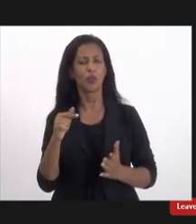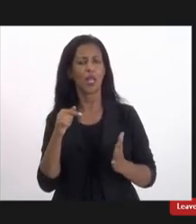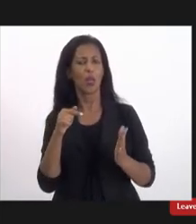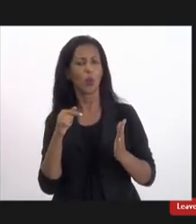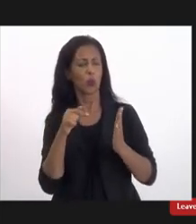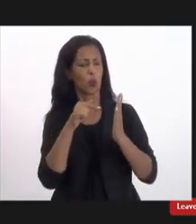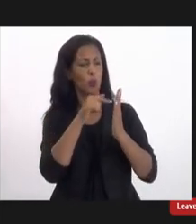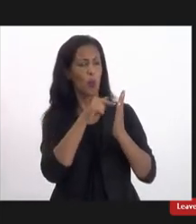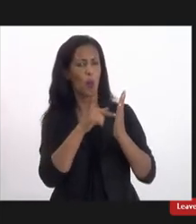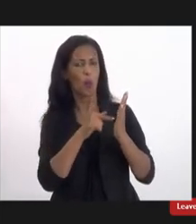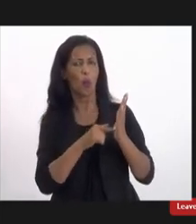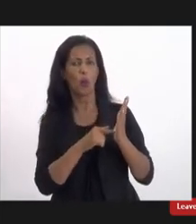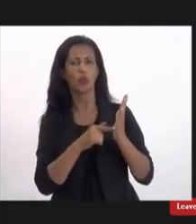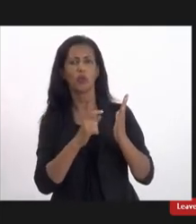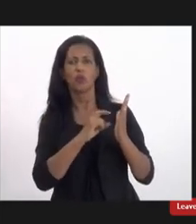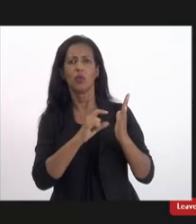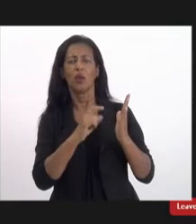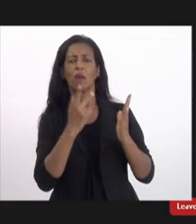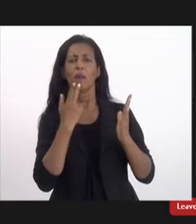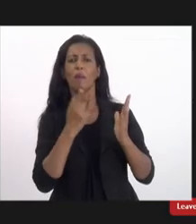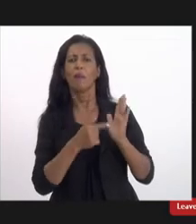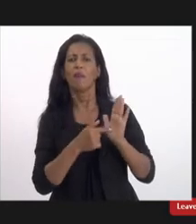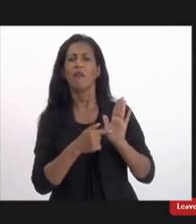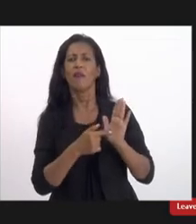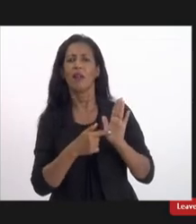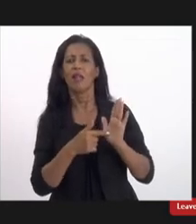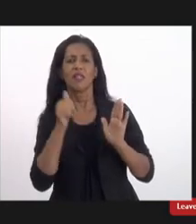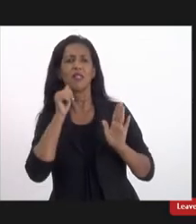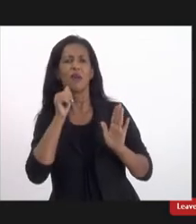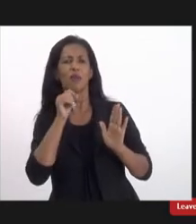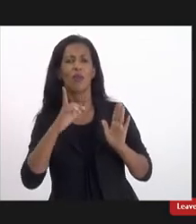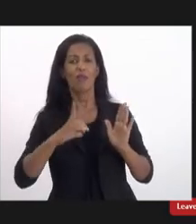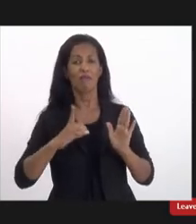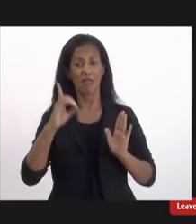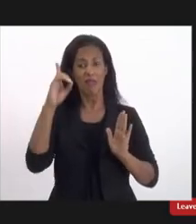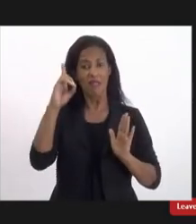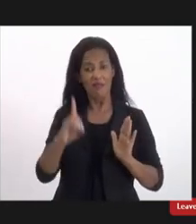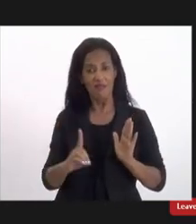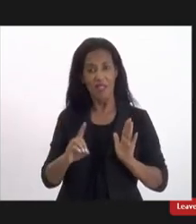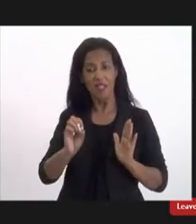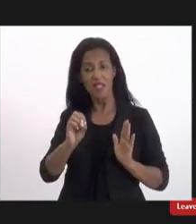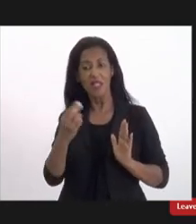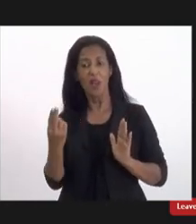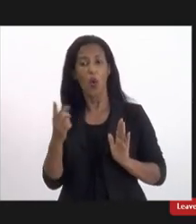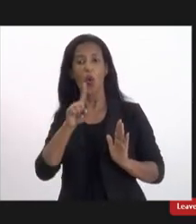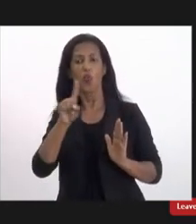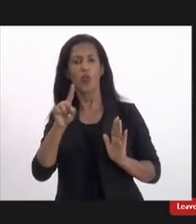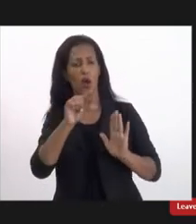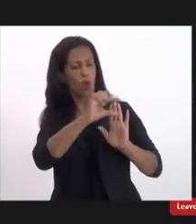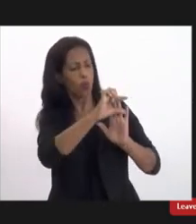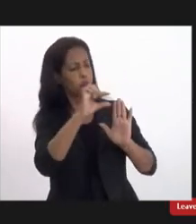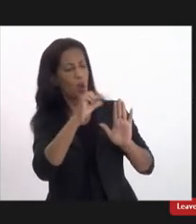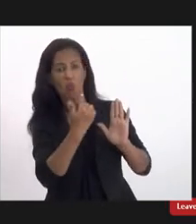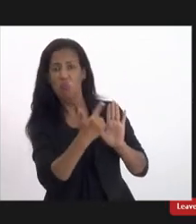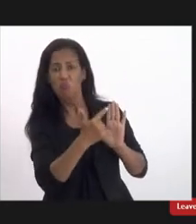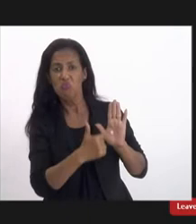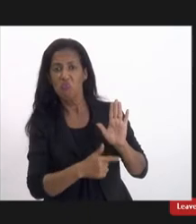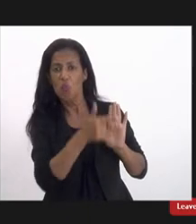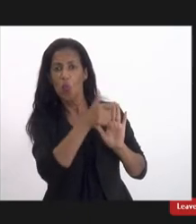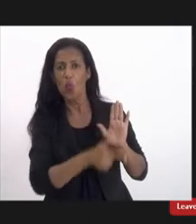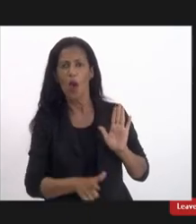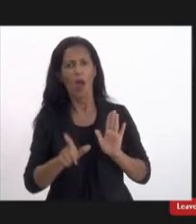para dizer se a mulher tem deficiência ou não já tem três anos que essa lei foi